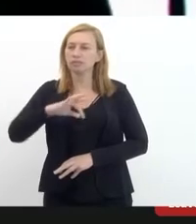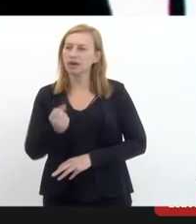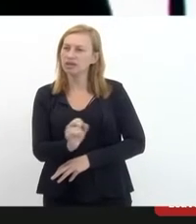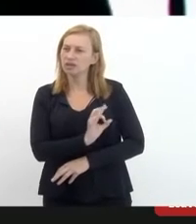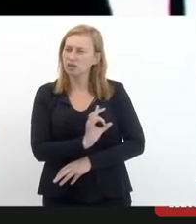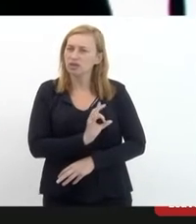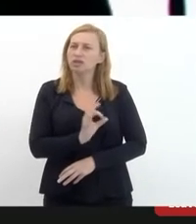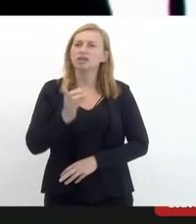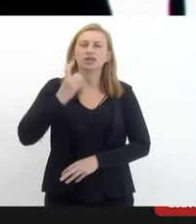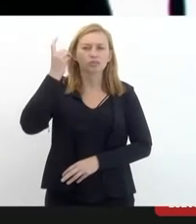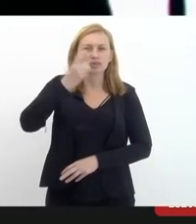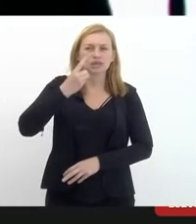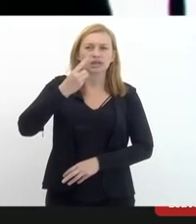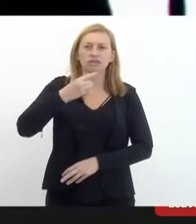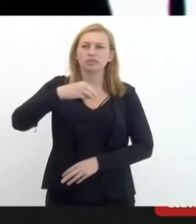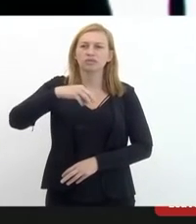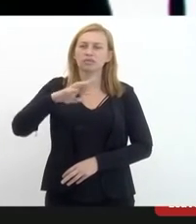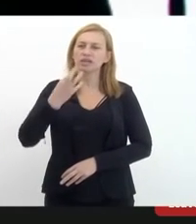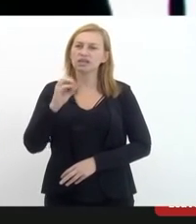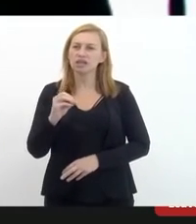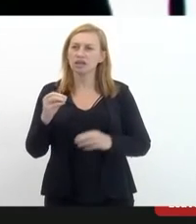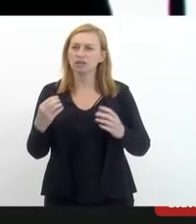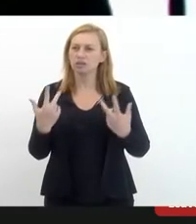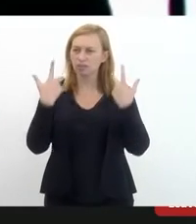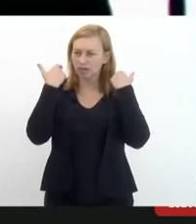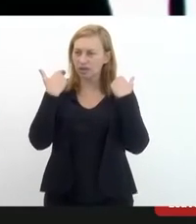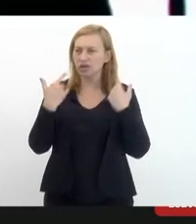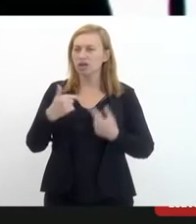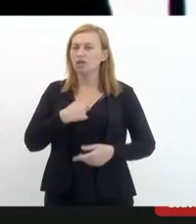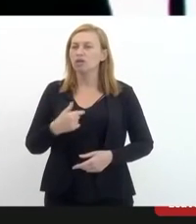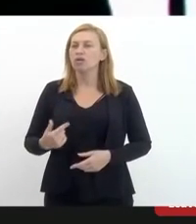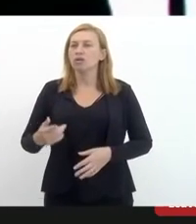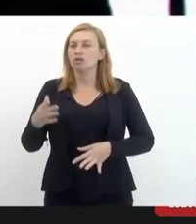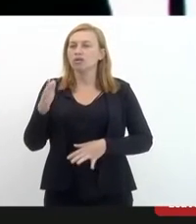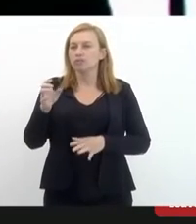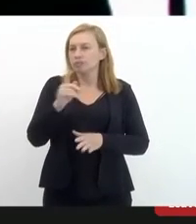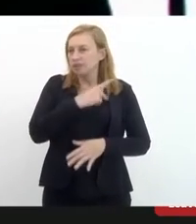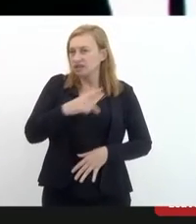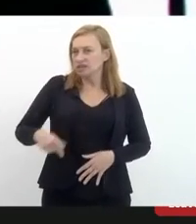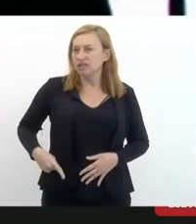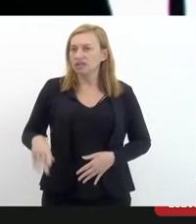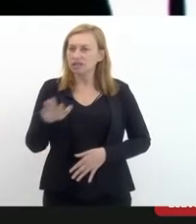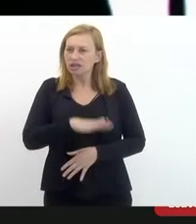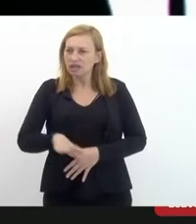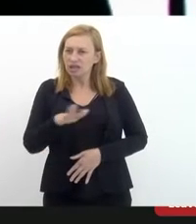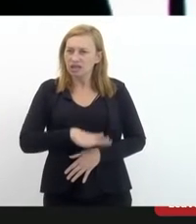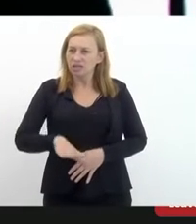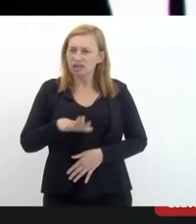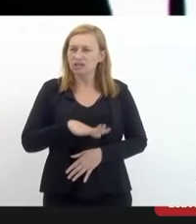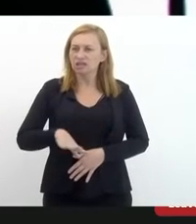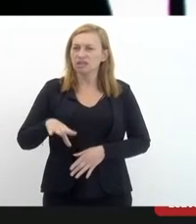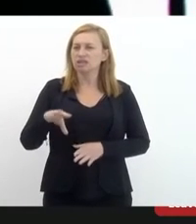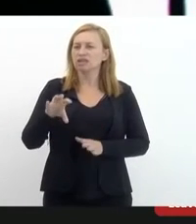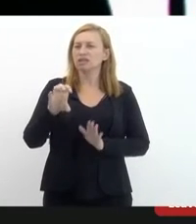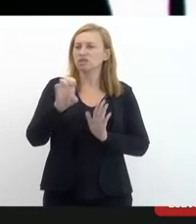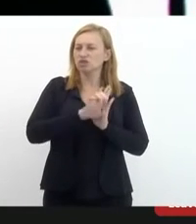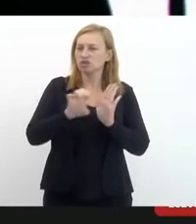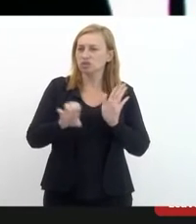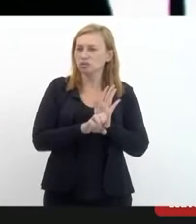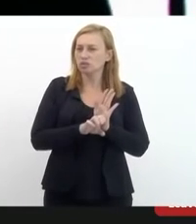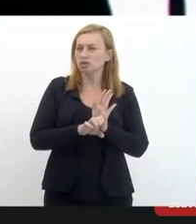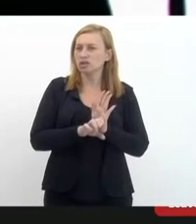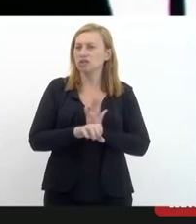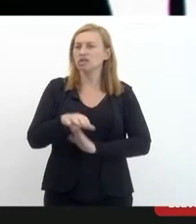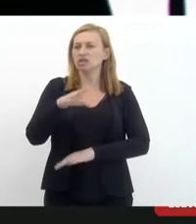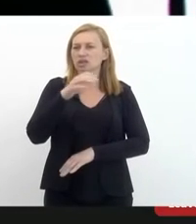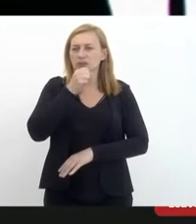deputado Marcelo Caberereiro, e eu, como presidente da Comissão da Criança, Adolescente e Idoso, me sinto também muito feliz em